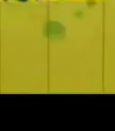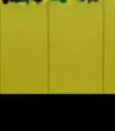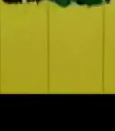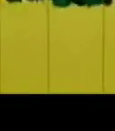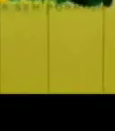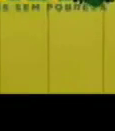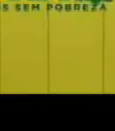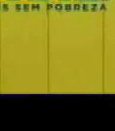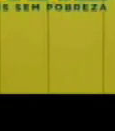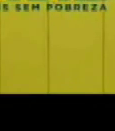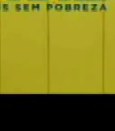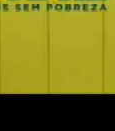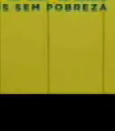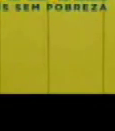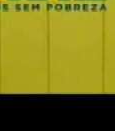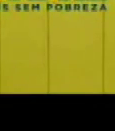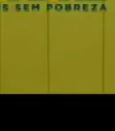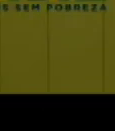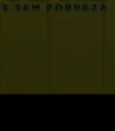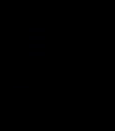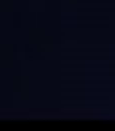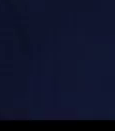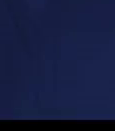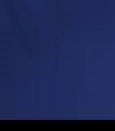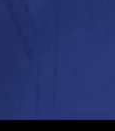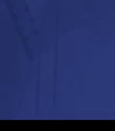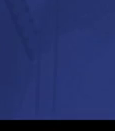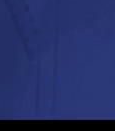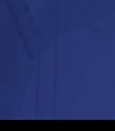Secretaria de Direitos Humanos. Governo Federal.